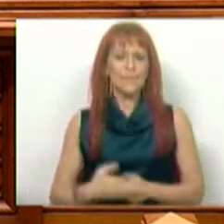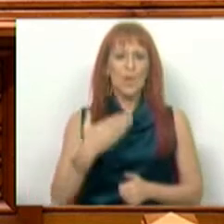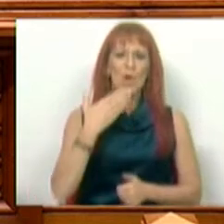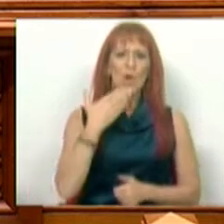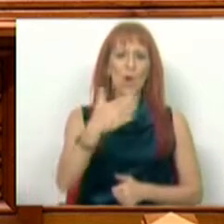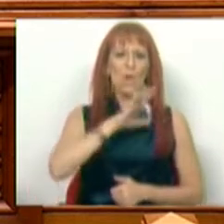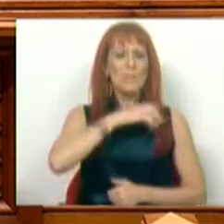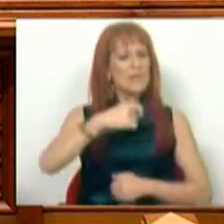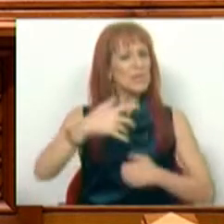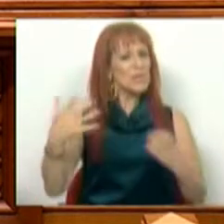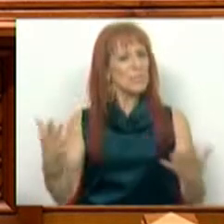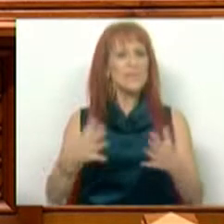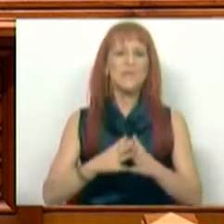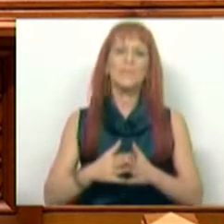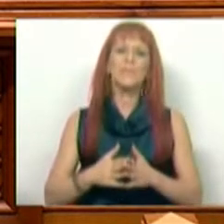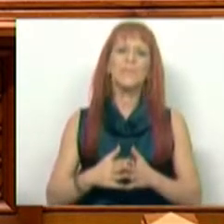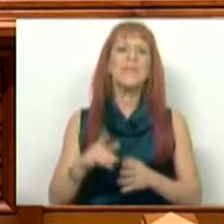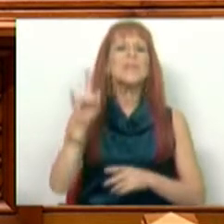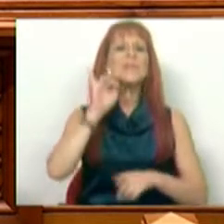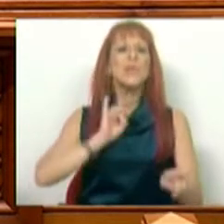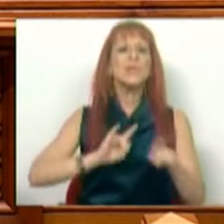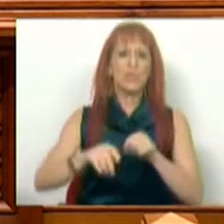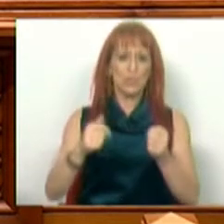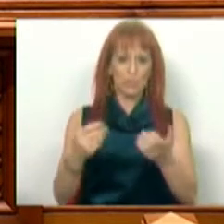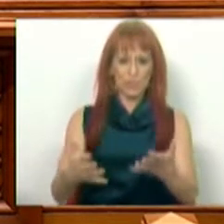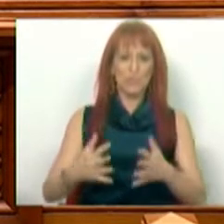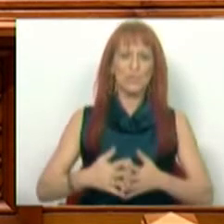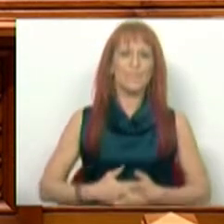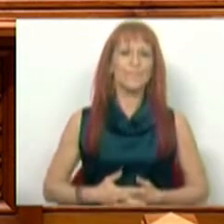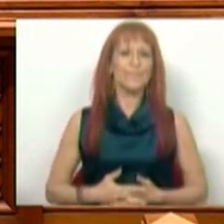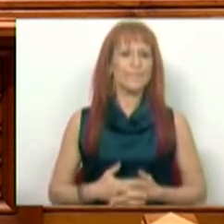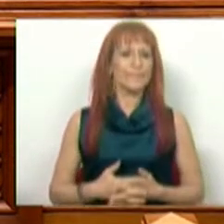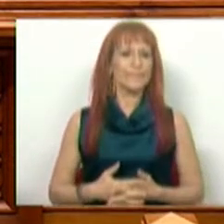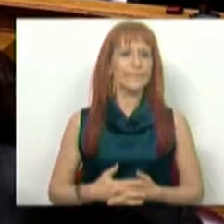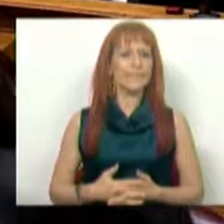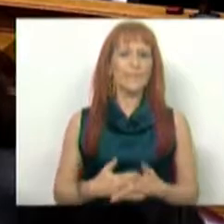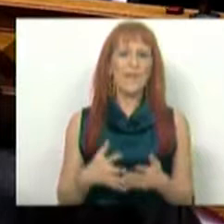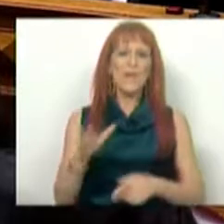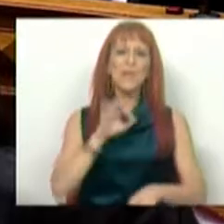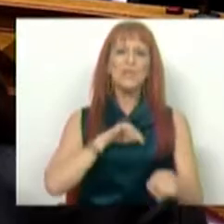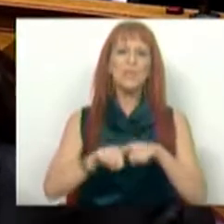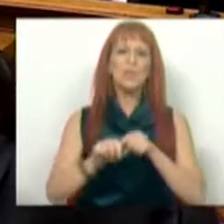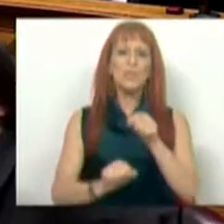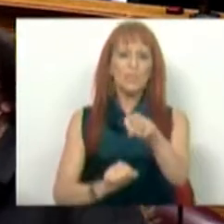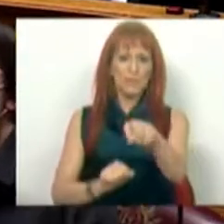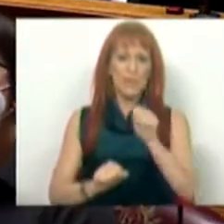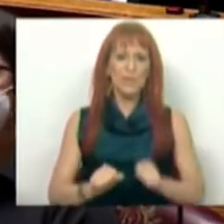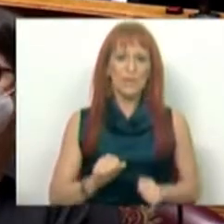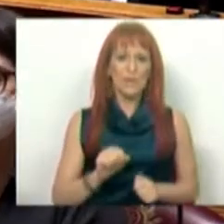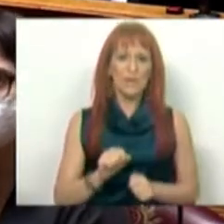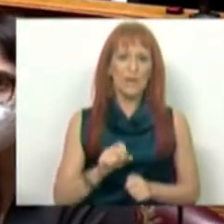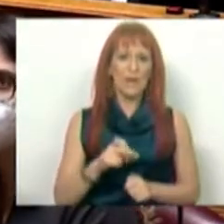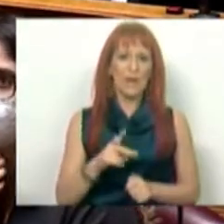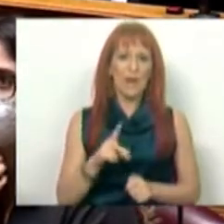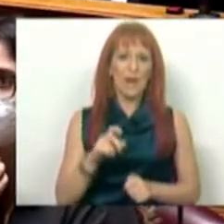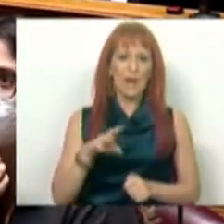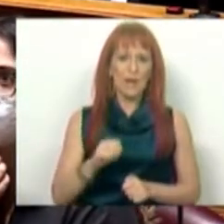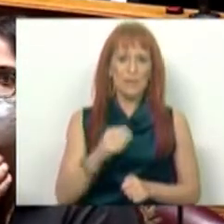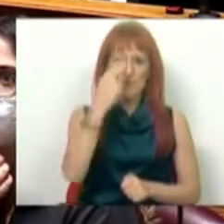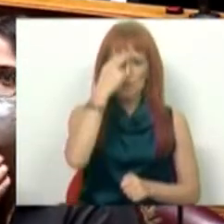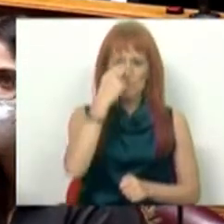Muito obrigado, Sr. Presidente, Sras. e Srs. Deputados. Sr. Deputado Cáspio Pinto Guimarães,